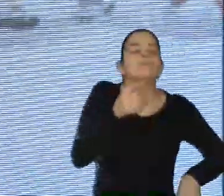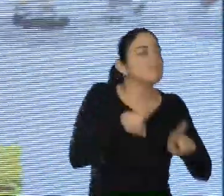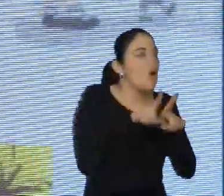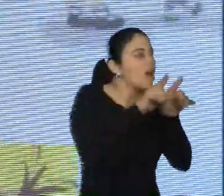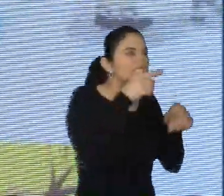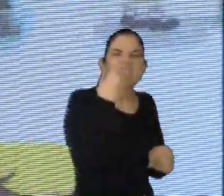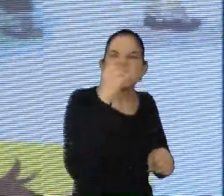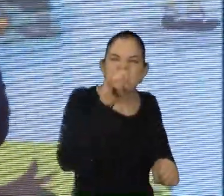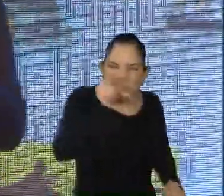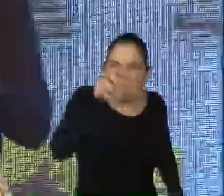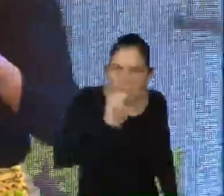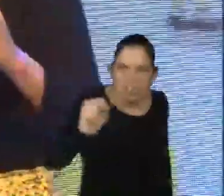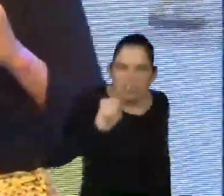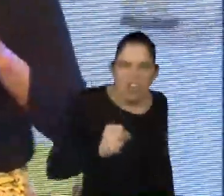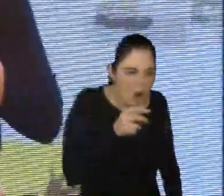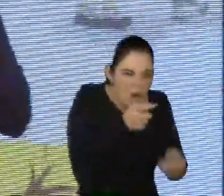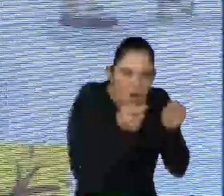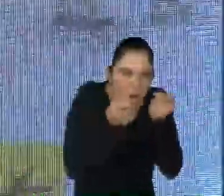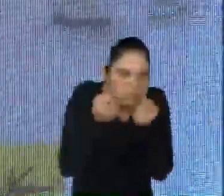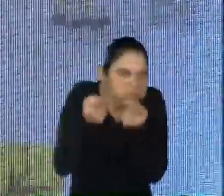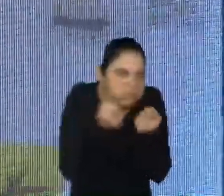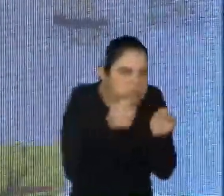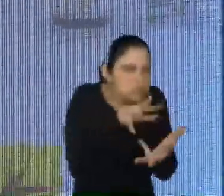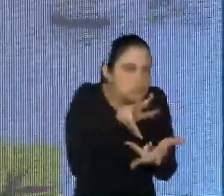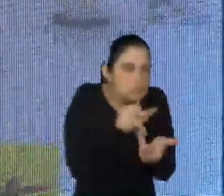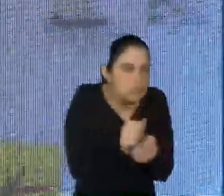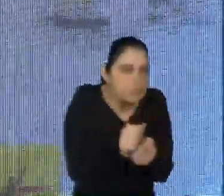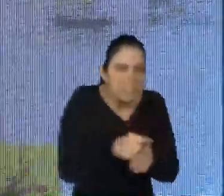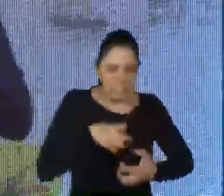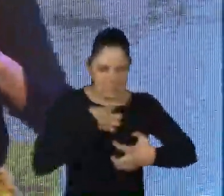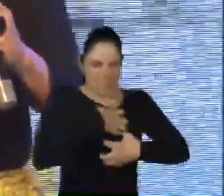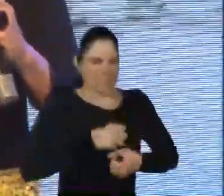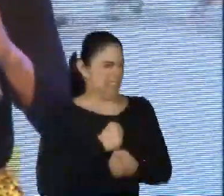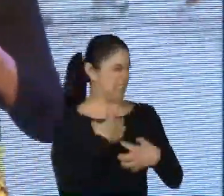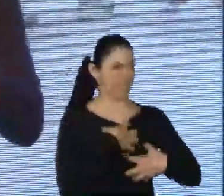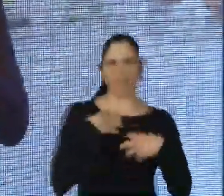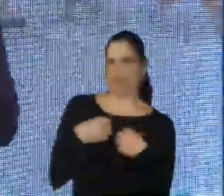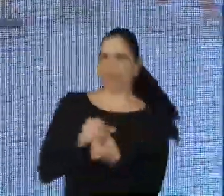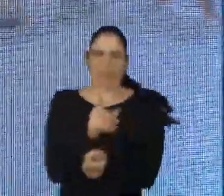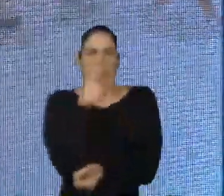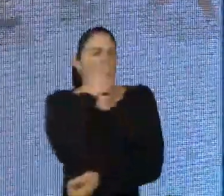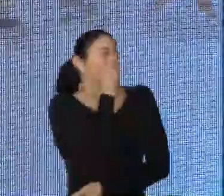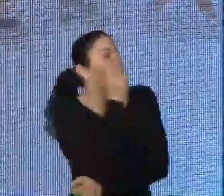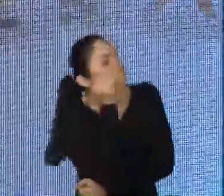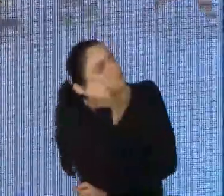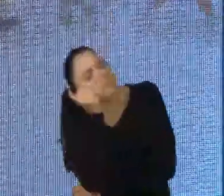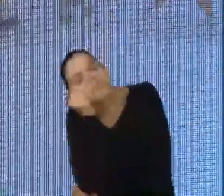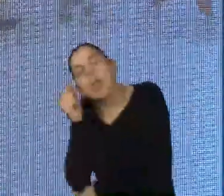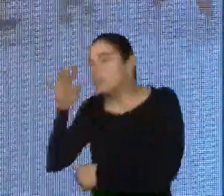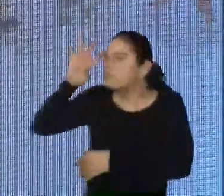pode controlar o mundo e resolver todos os problemas do mundo e vive estressado, e por isso você não dorme, gente, o sono